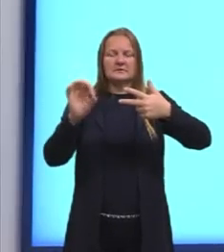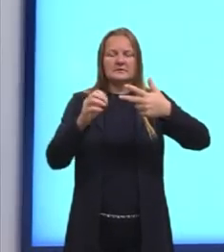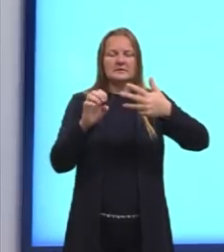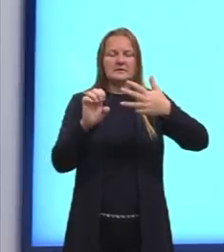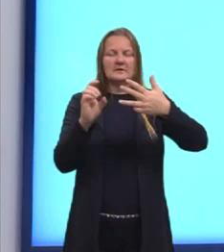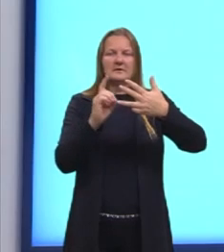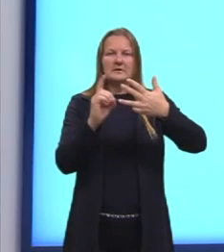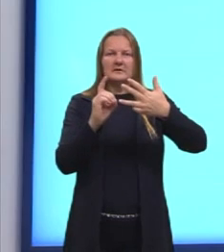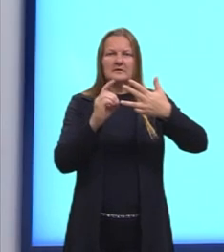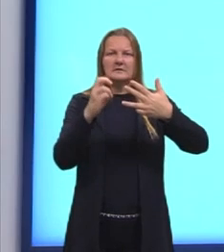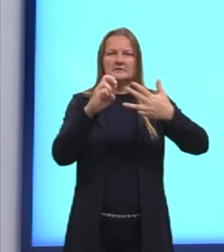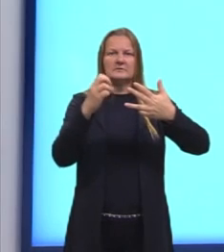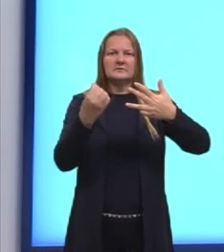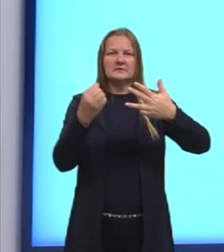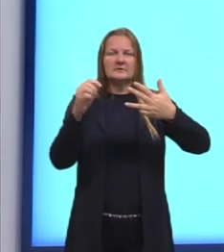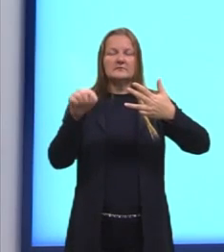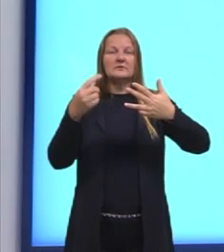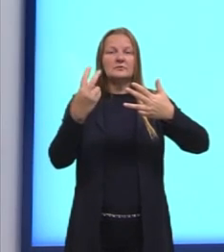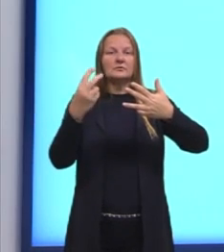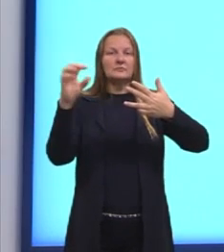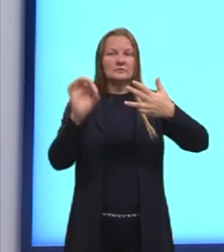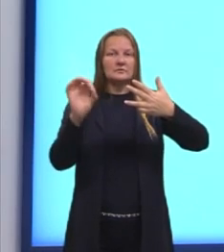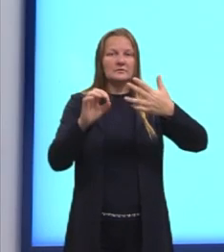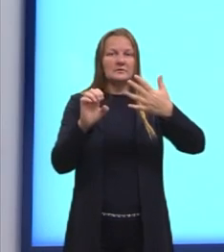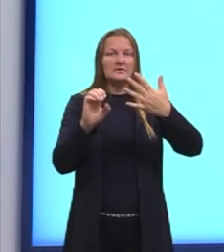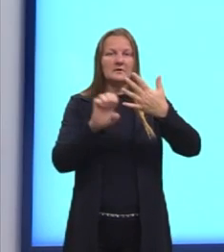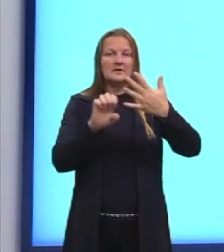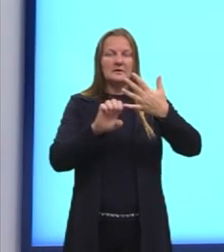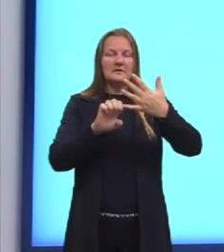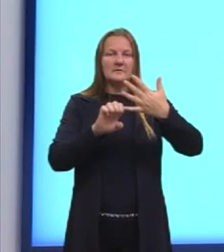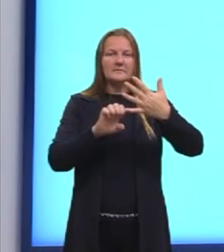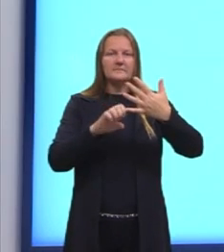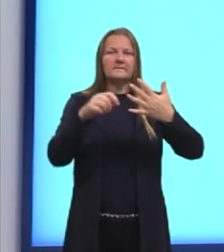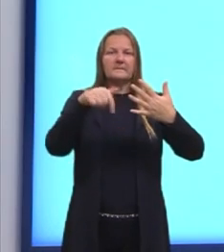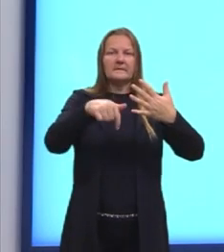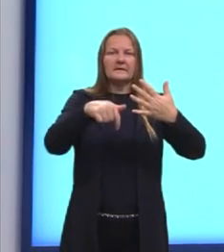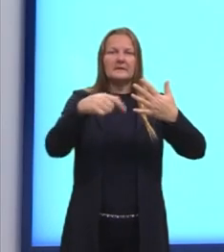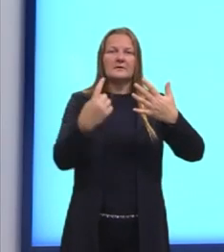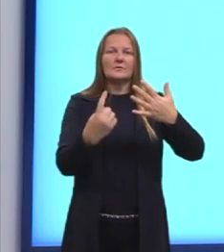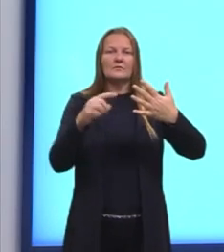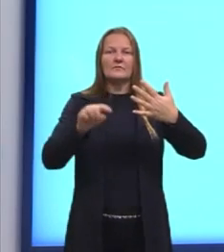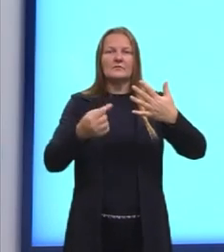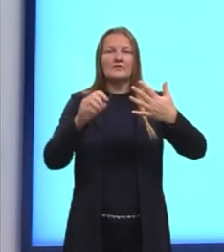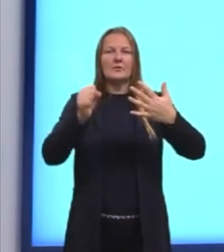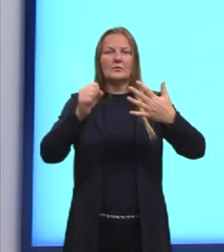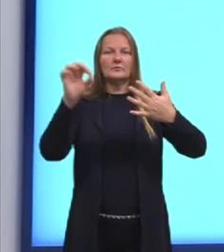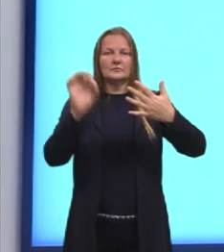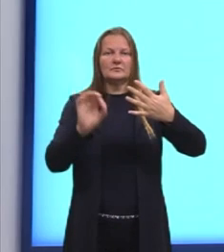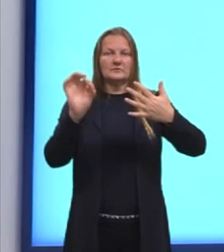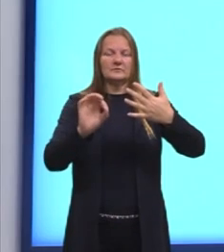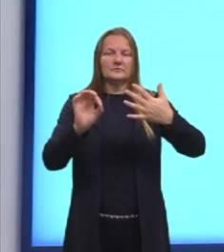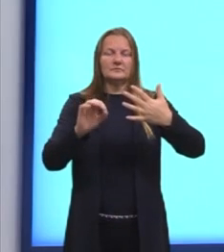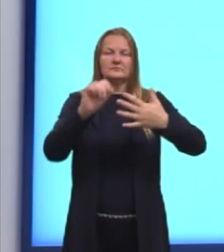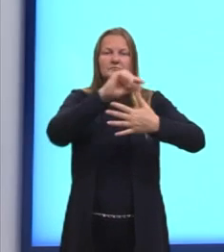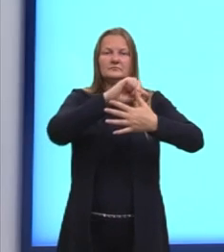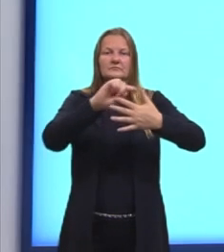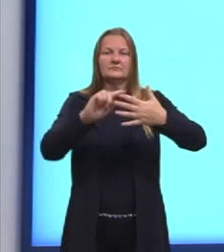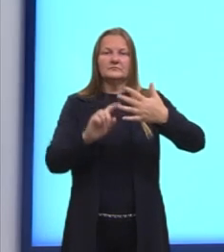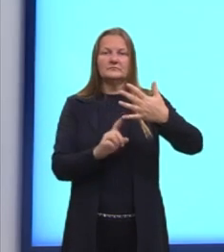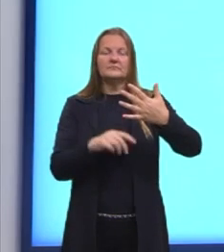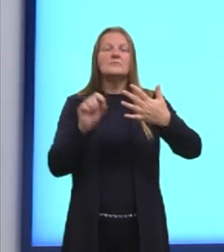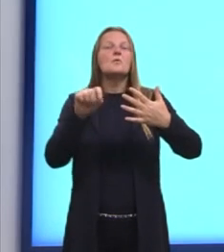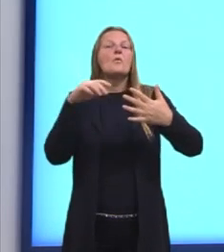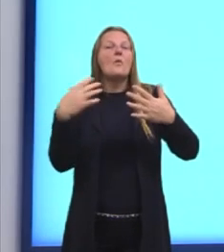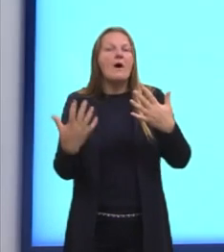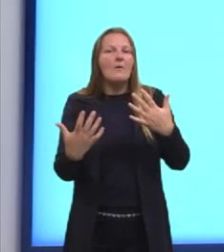56,2% e na letra E, 71,8%. Então, vamos